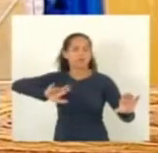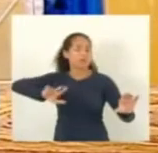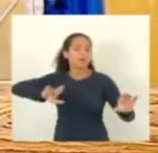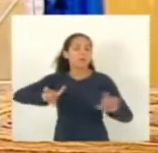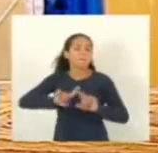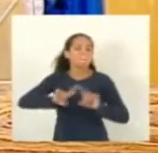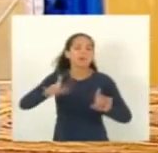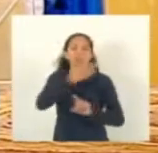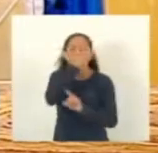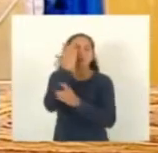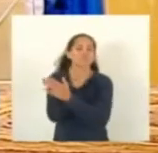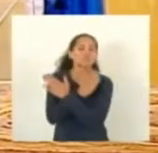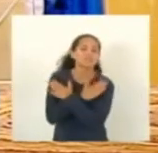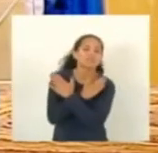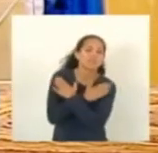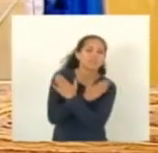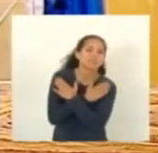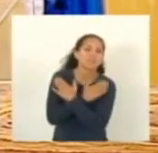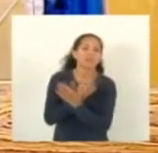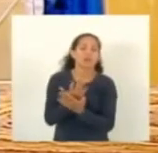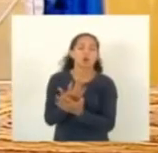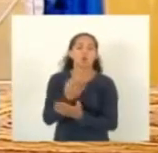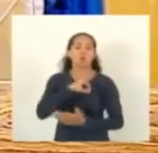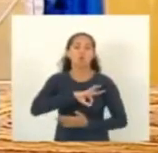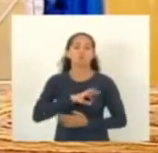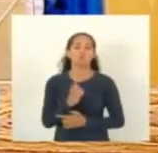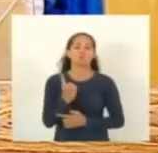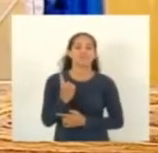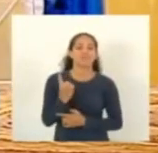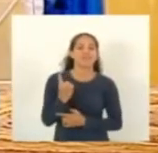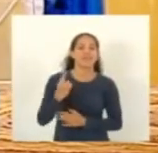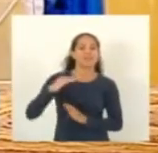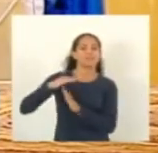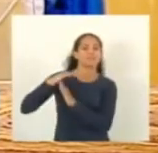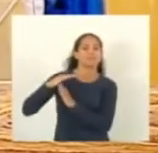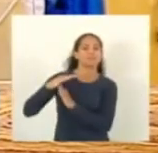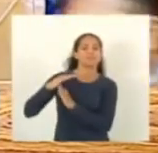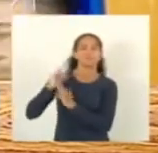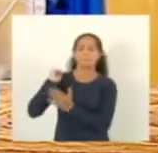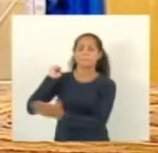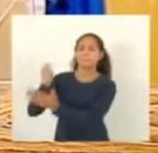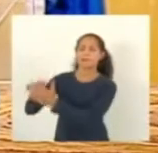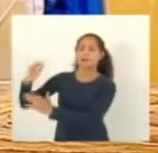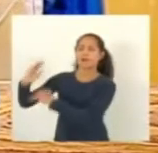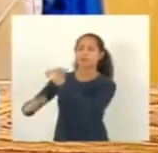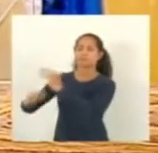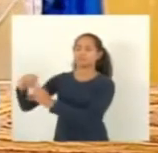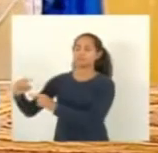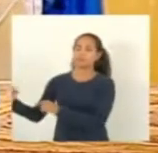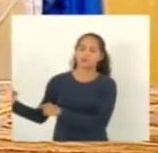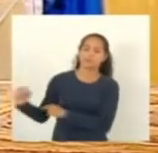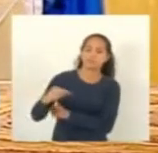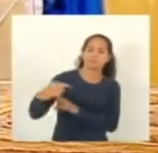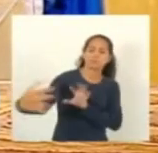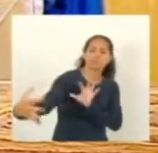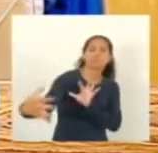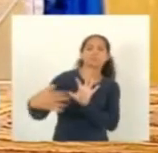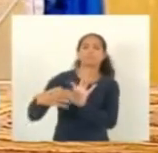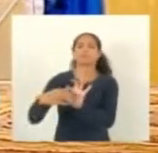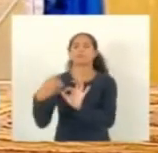uma pessoa desempregada ou empregada ganhando até um salário mínimo, como vai pagar um profissional para fazer essa ligação,